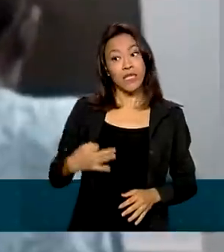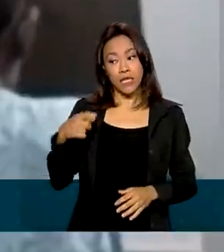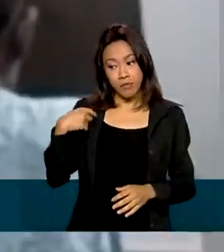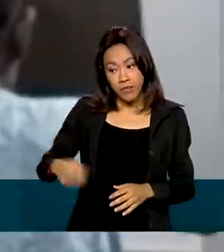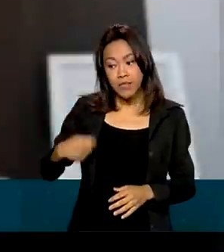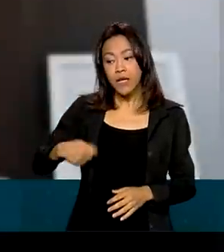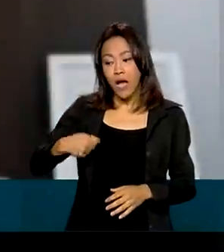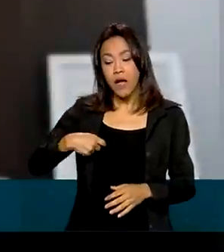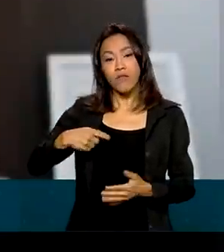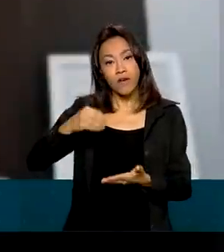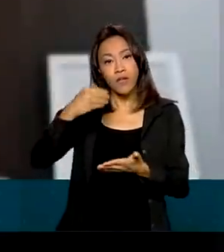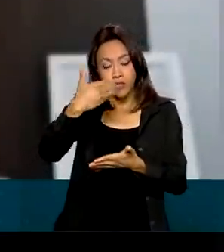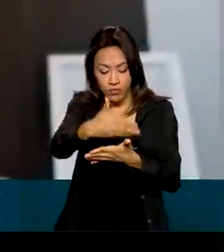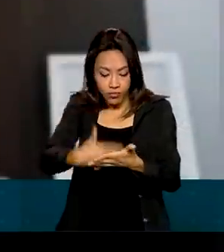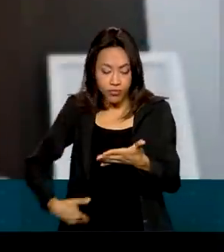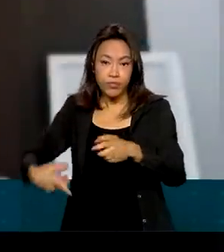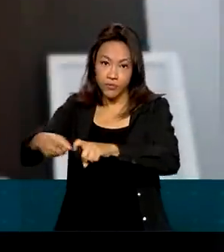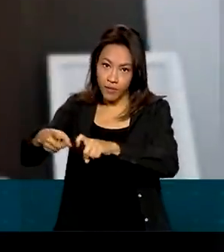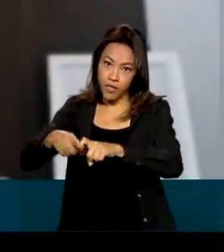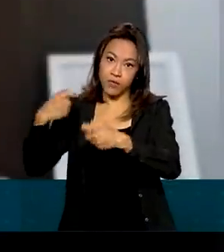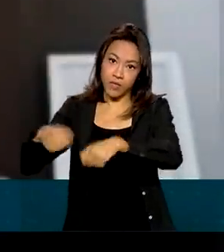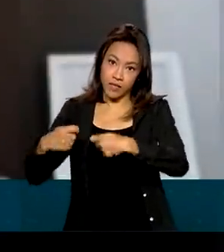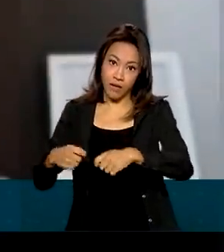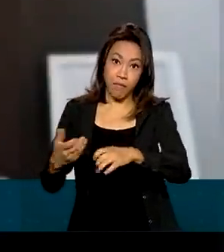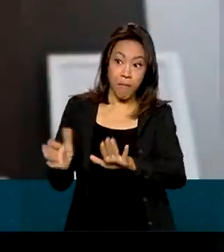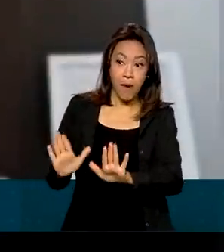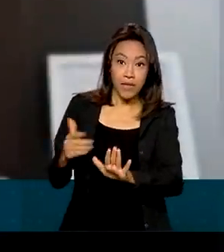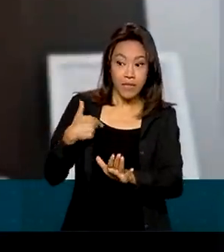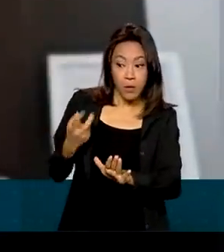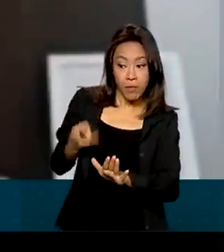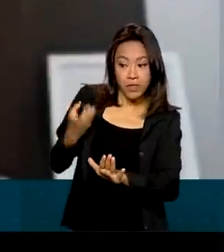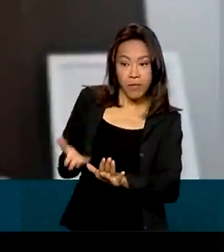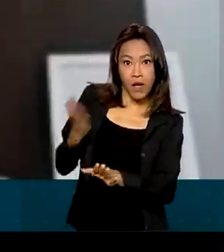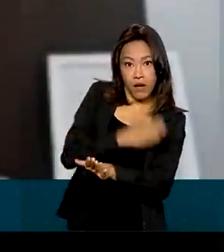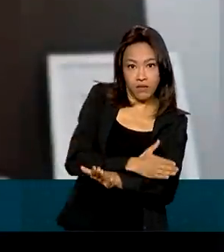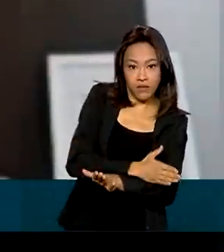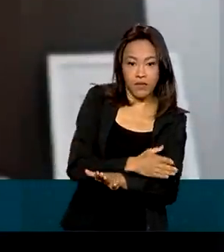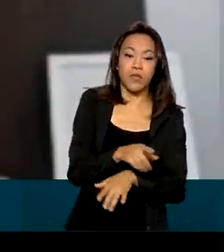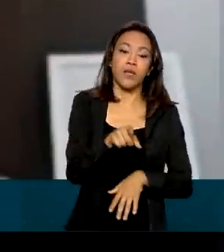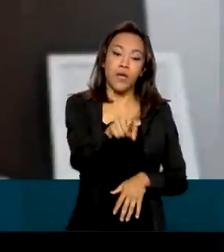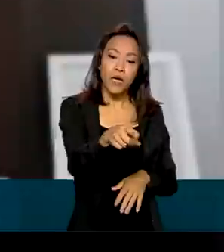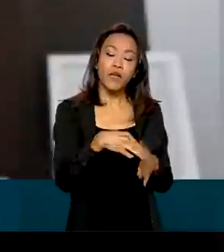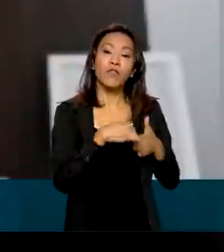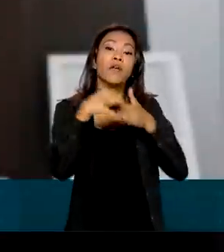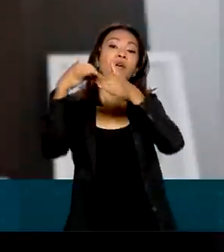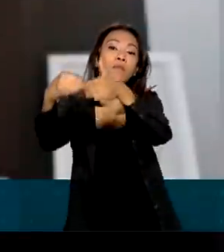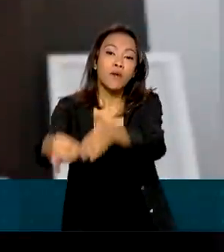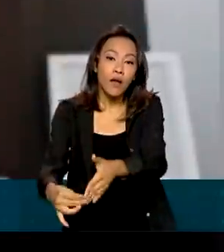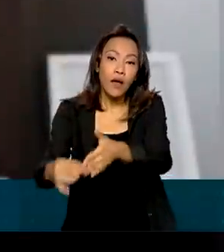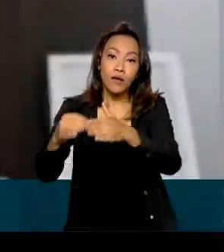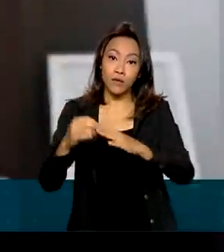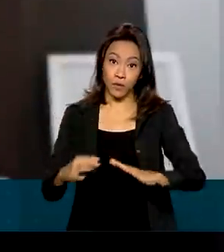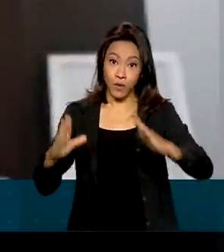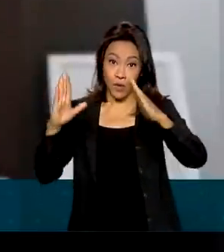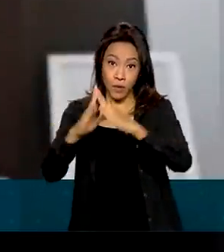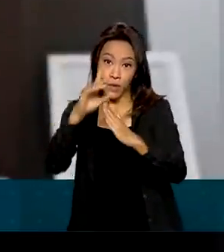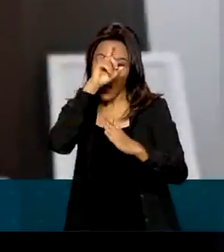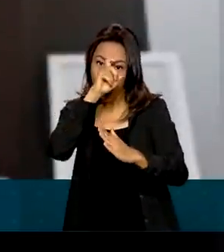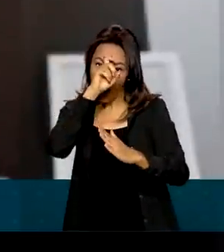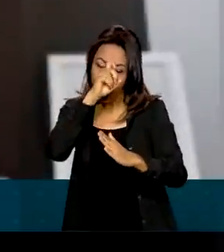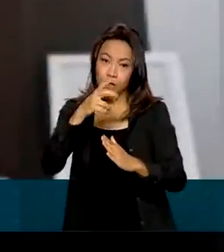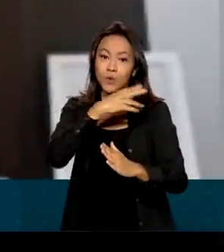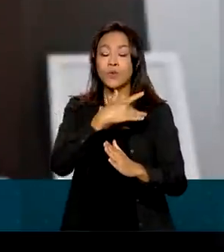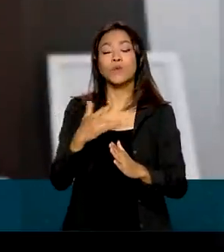bastante. A partir do diagnóstico, tudo ficou mais fácil. Arthur foi encaminhado para uma clínica especializada do SUS